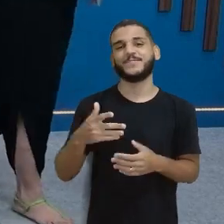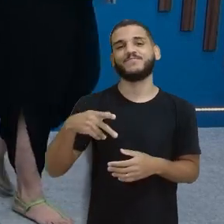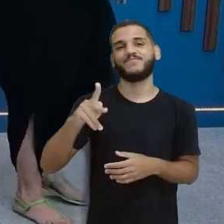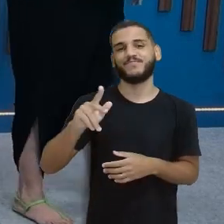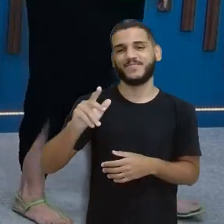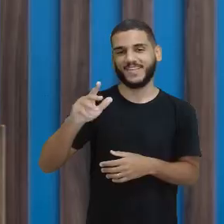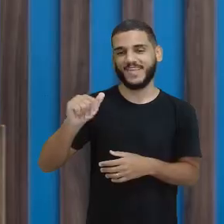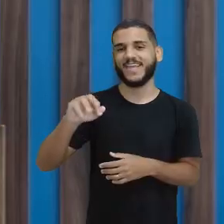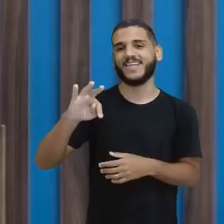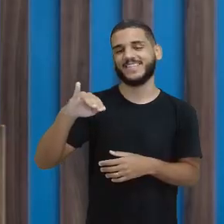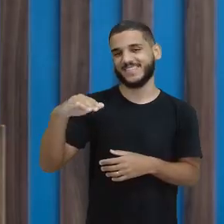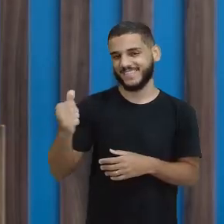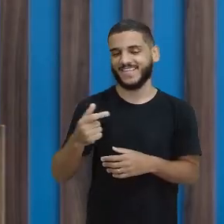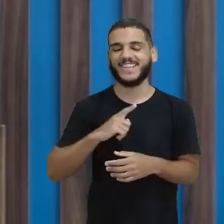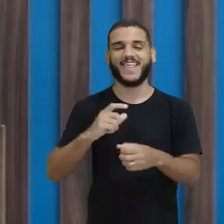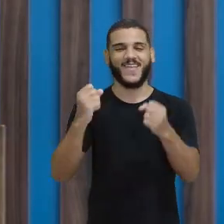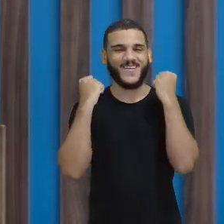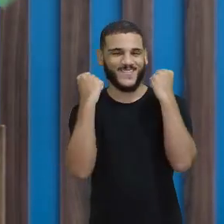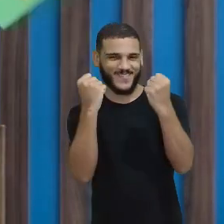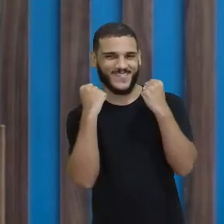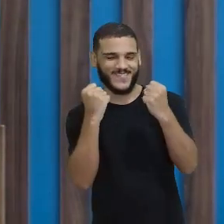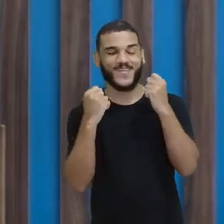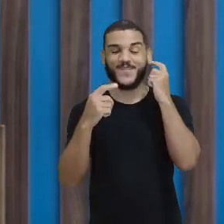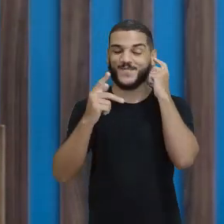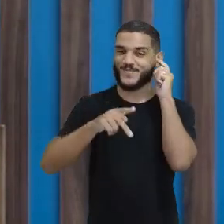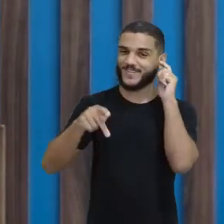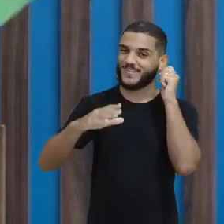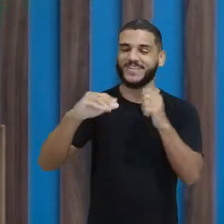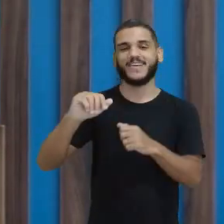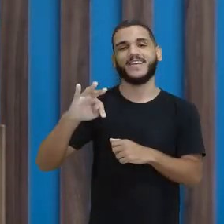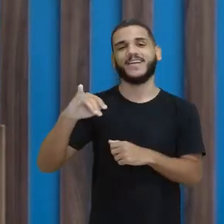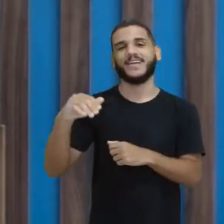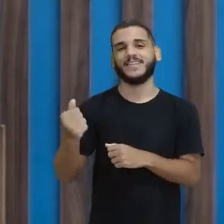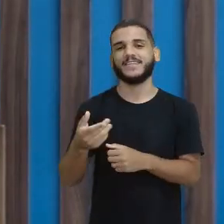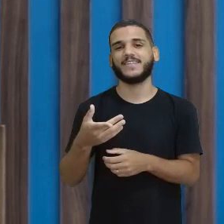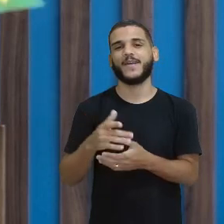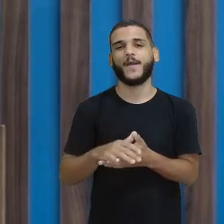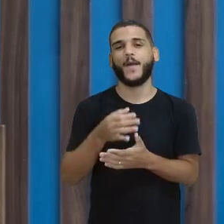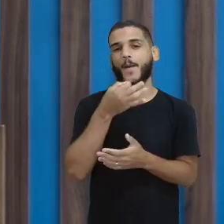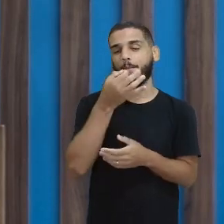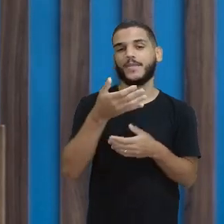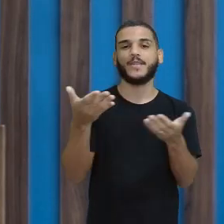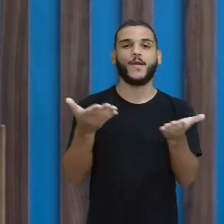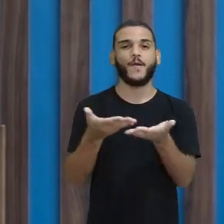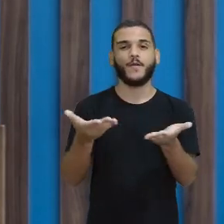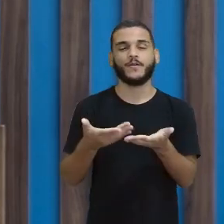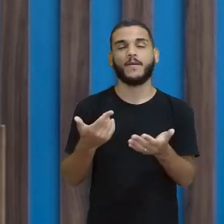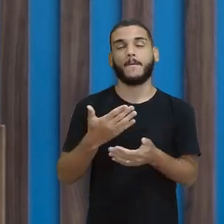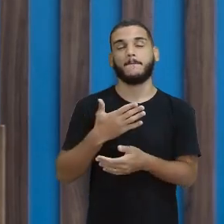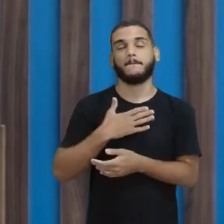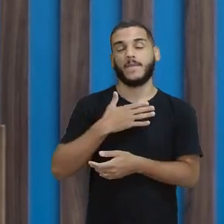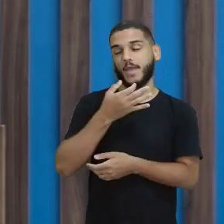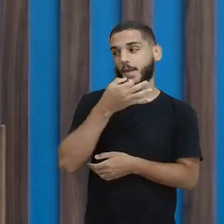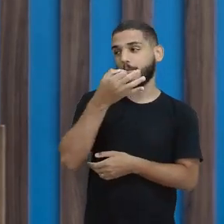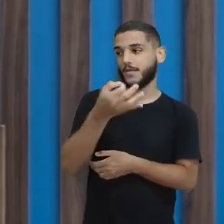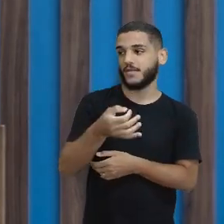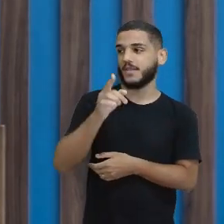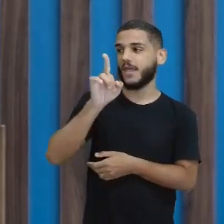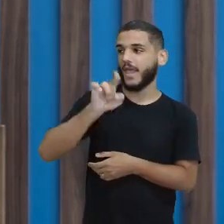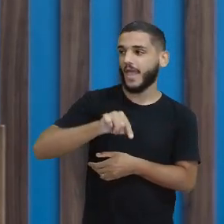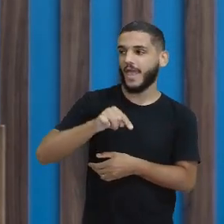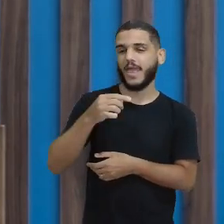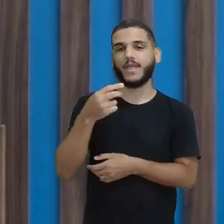torcida! Professora Cátia, qual é o seu palpite hoje? Meu palpite é